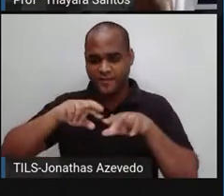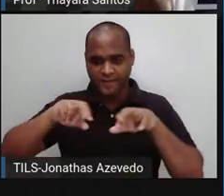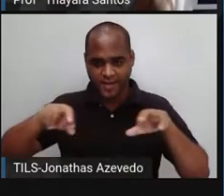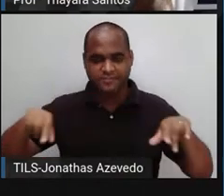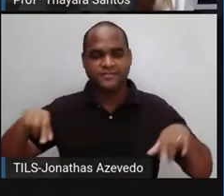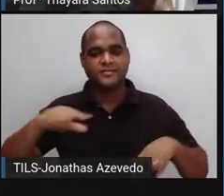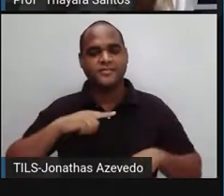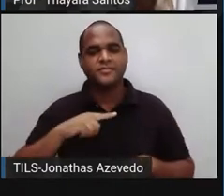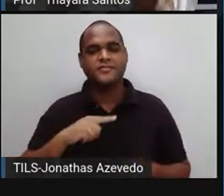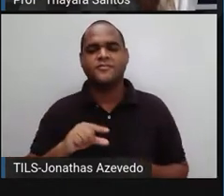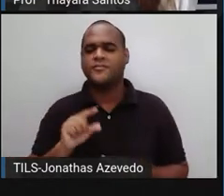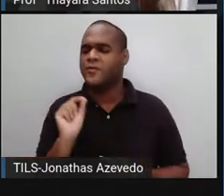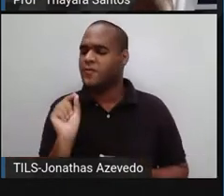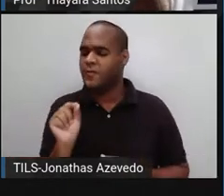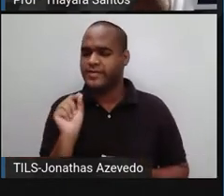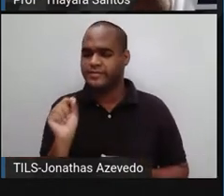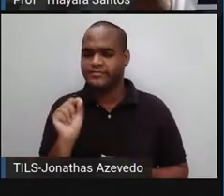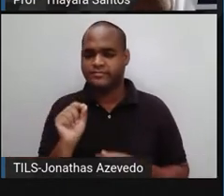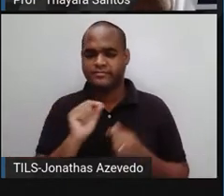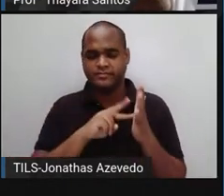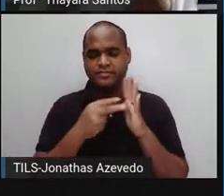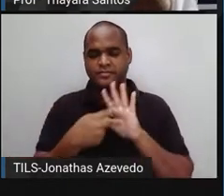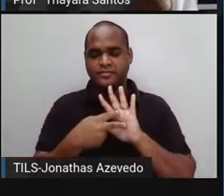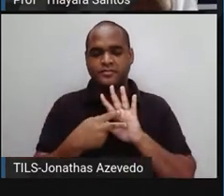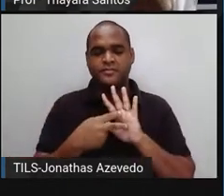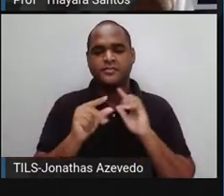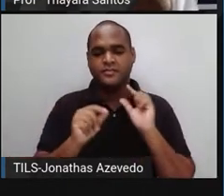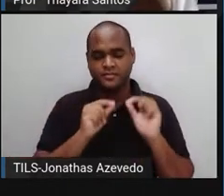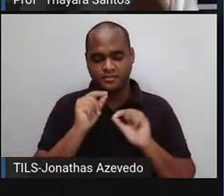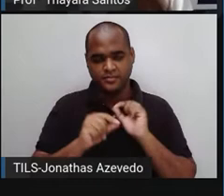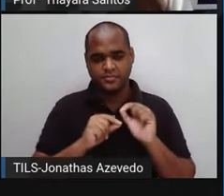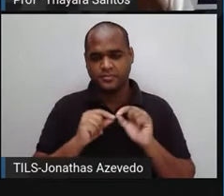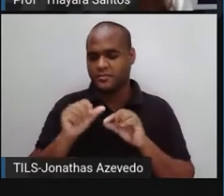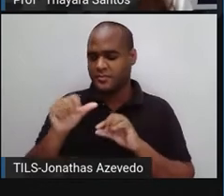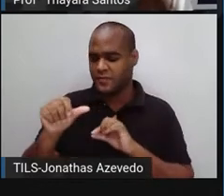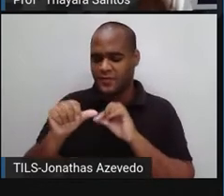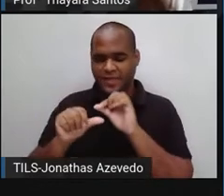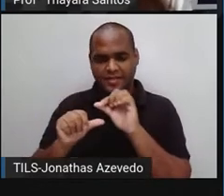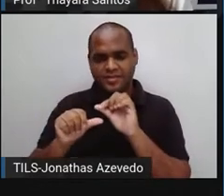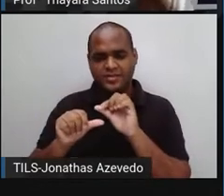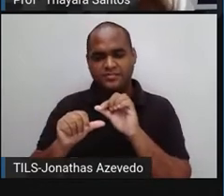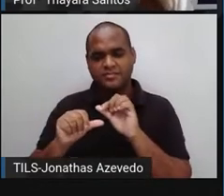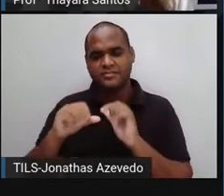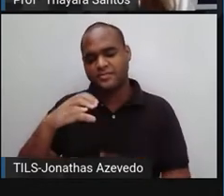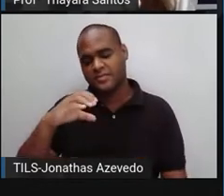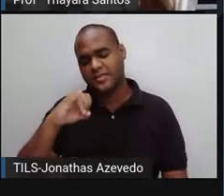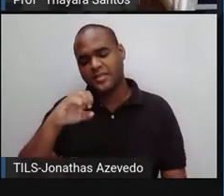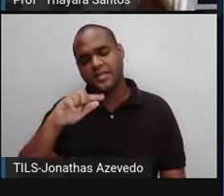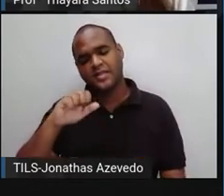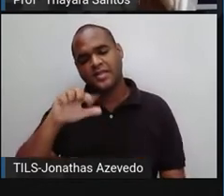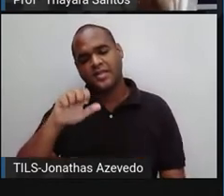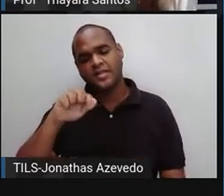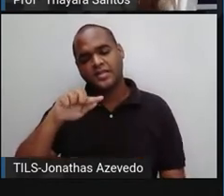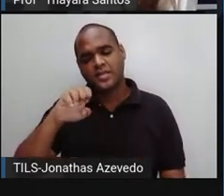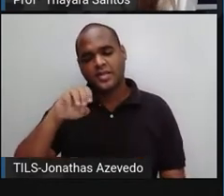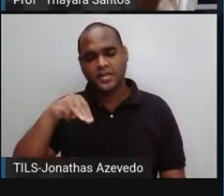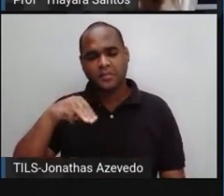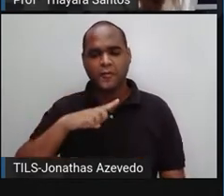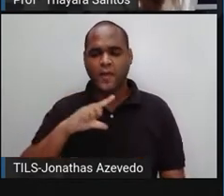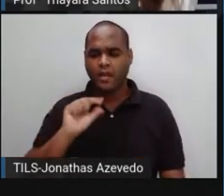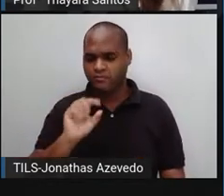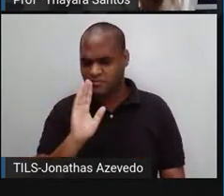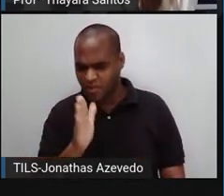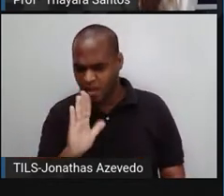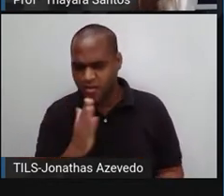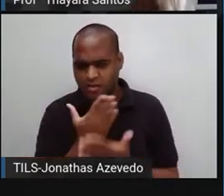Agora vocês sabem o que quer dizer isso. Vocês aí do outro lado sabem o que é ciclagem de nutrientes? Vocês já ouviram falar sobre isso? Já estudaram